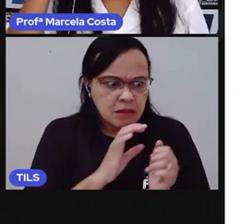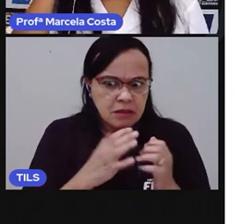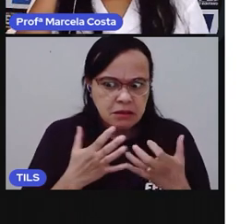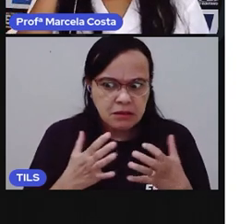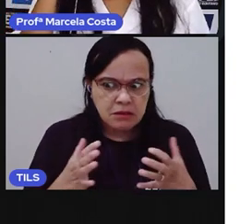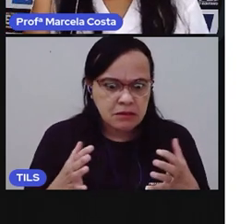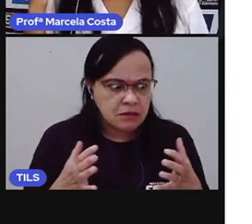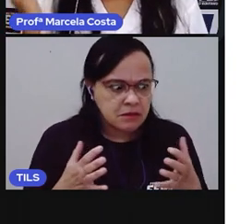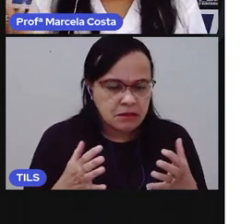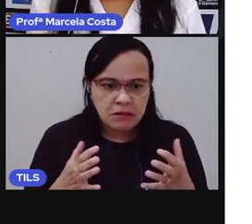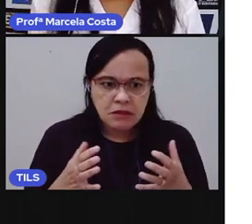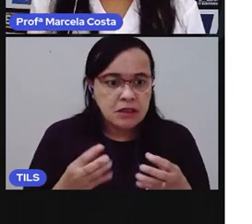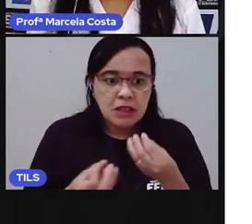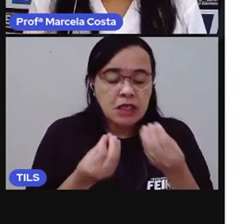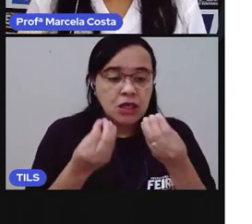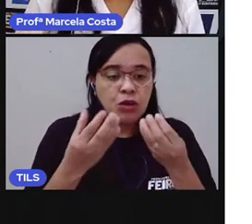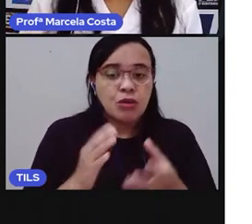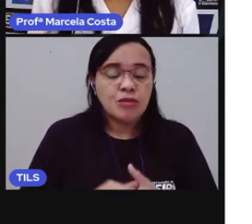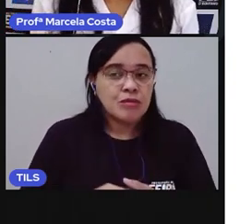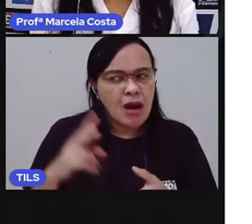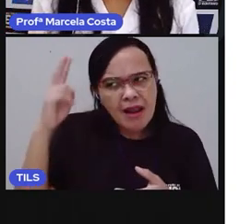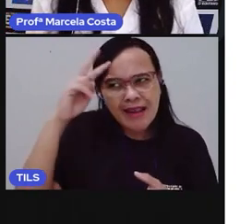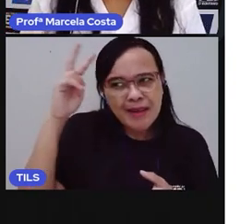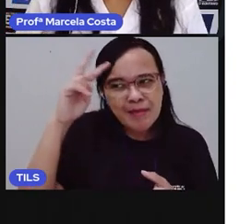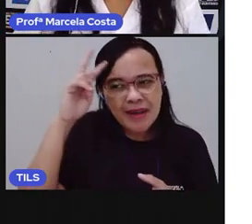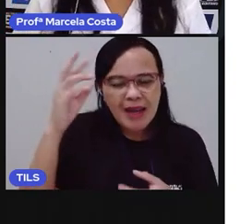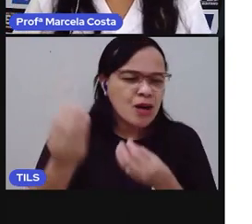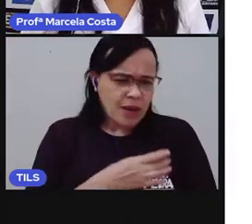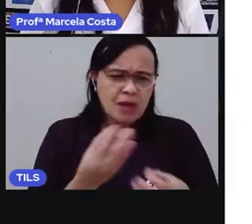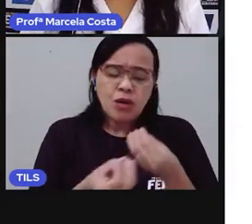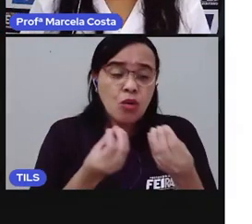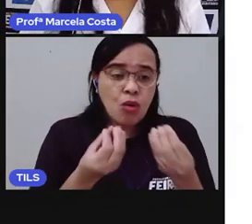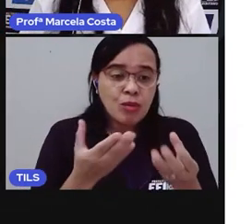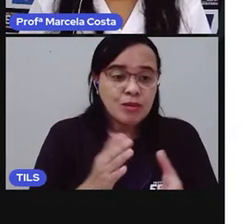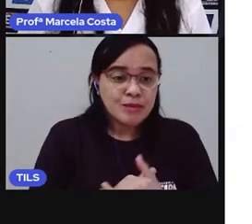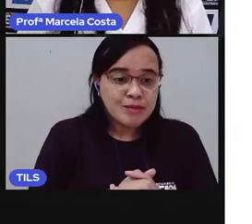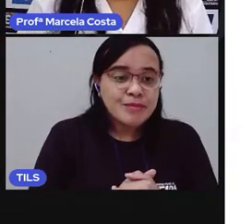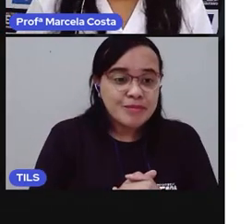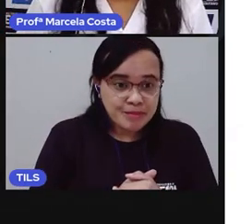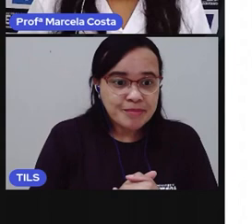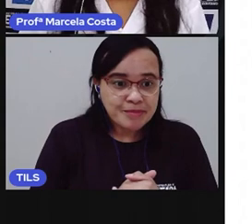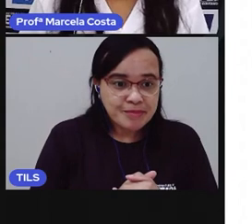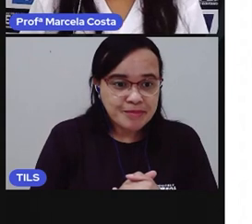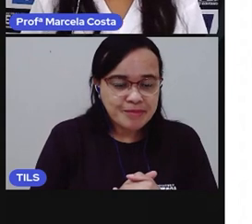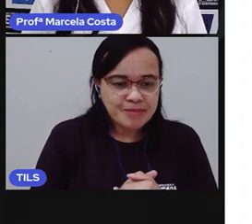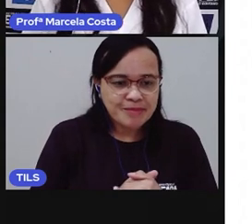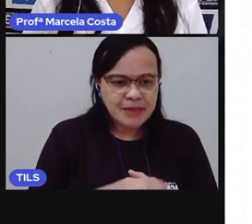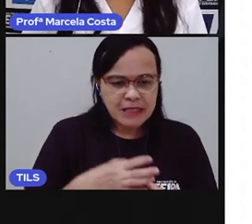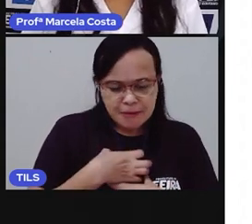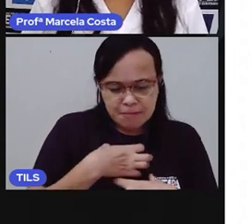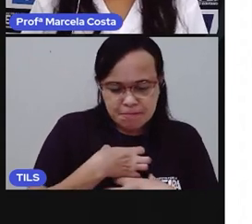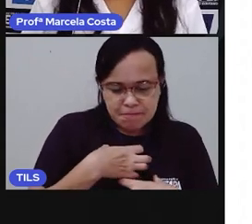Lembra aí, tenta lembrar de um momento em que você sentiu. foi esse que você sentiu.